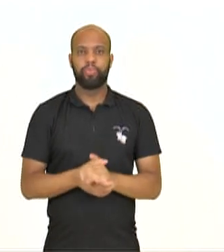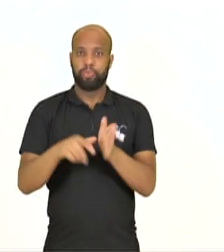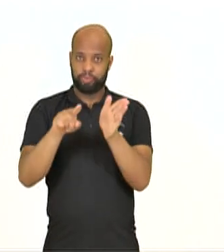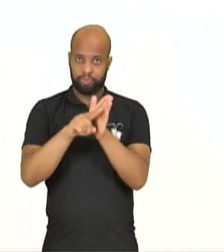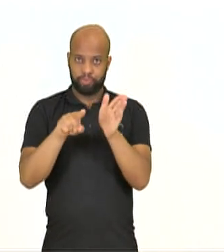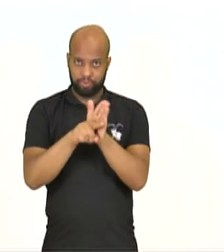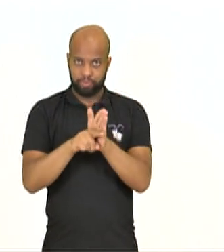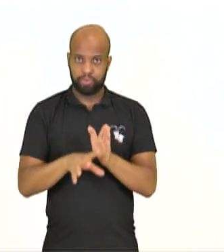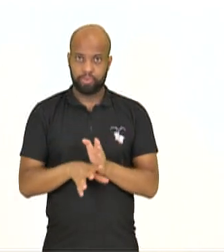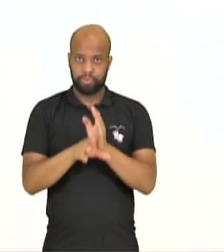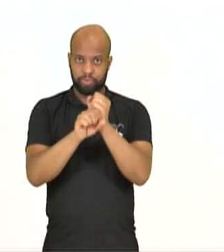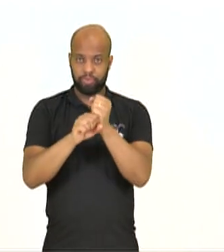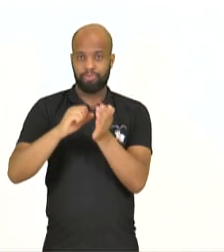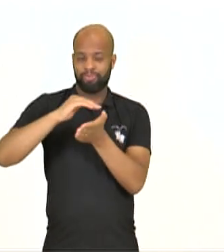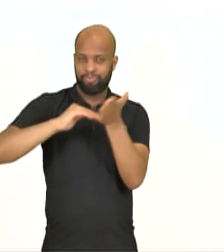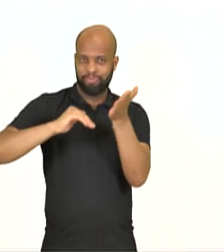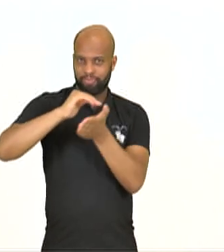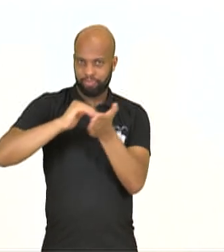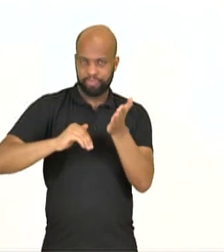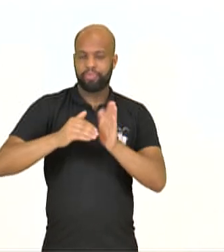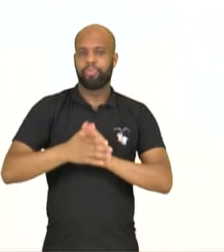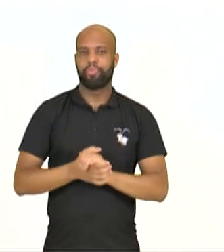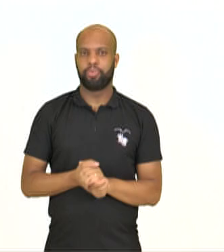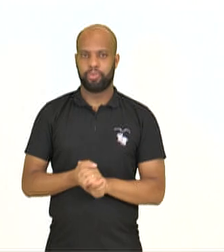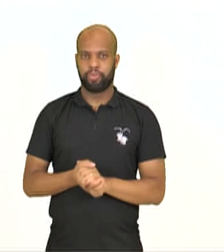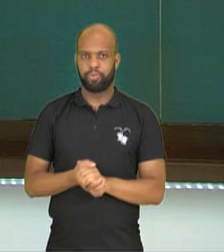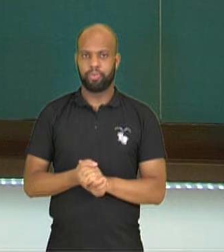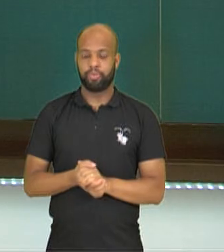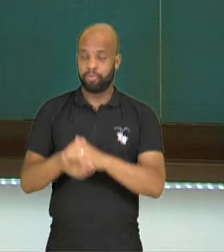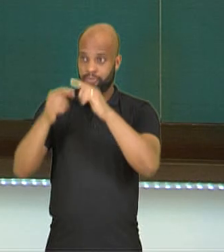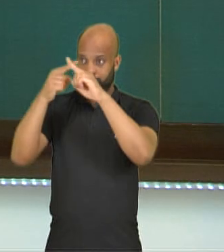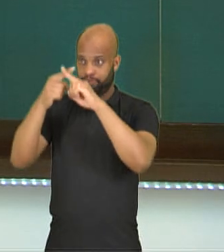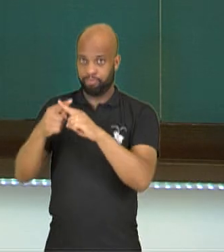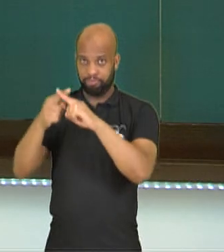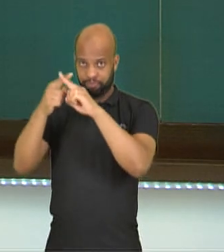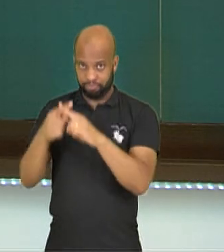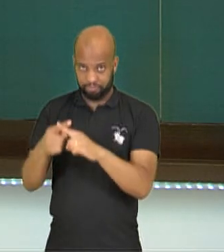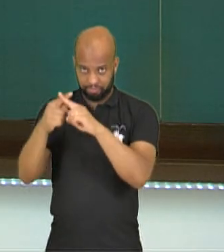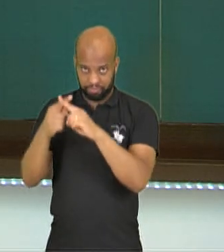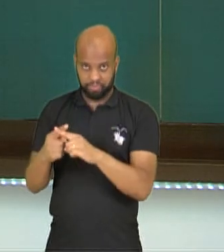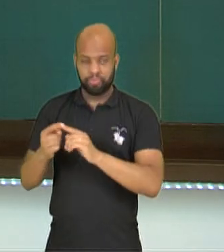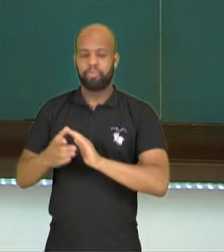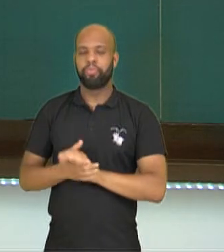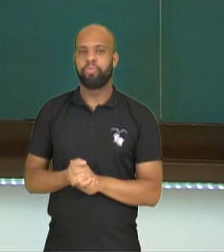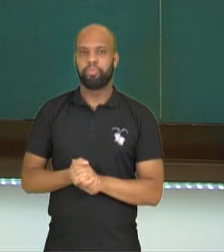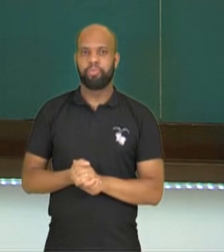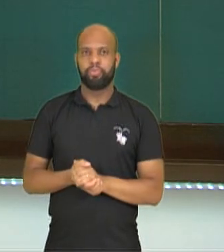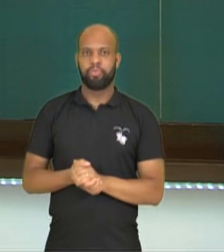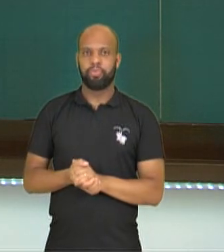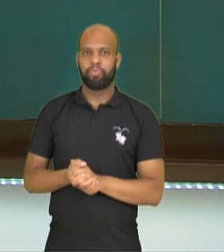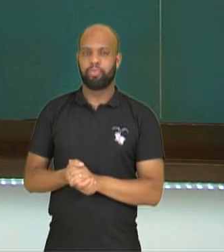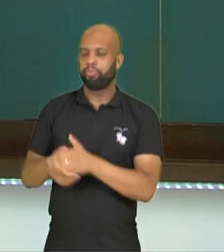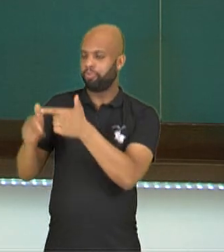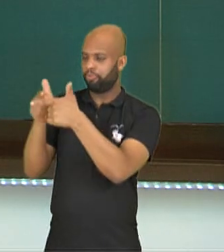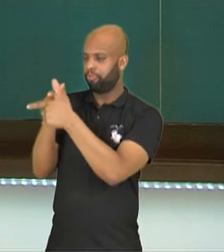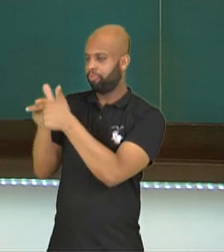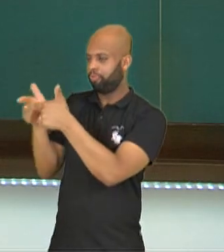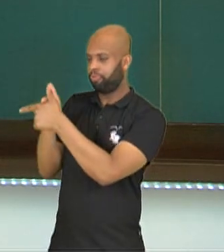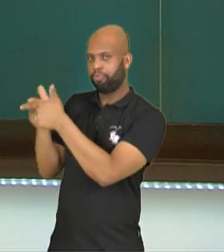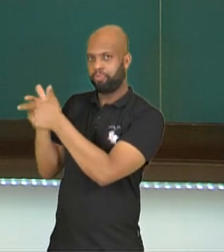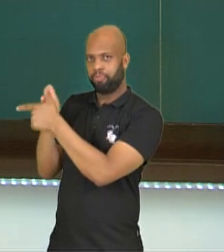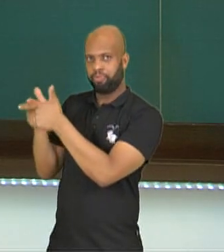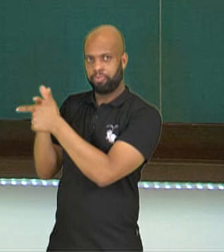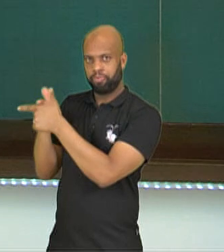subtração, continha de menos, multiplicação, conta de vezes, e divisão,